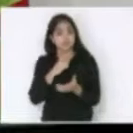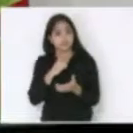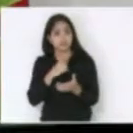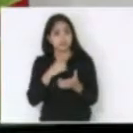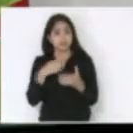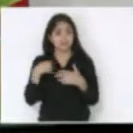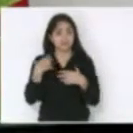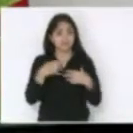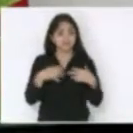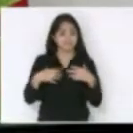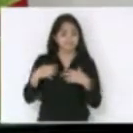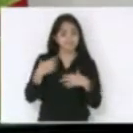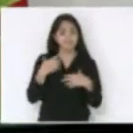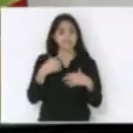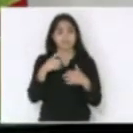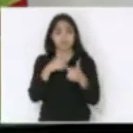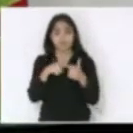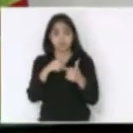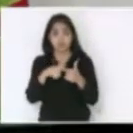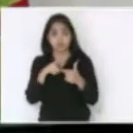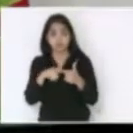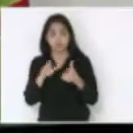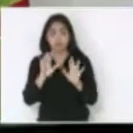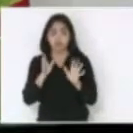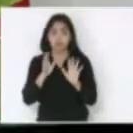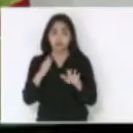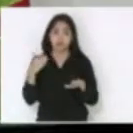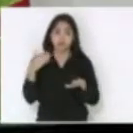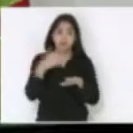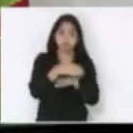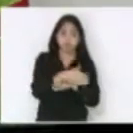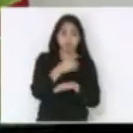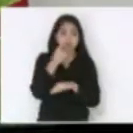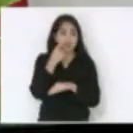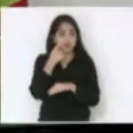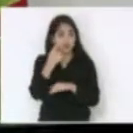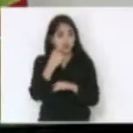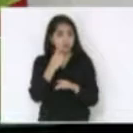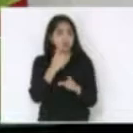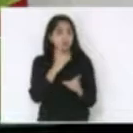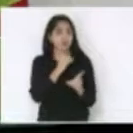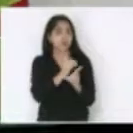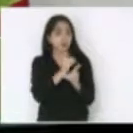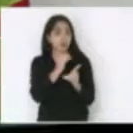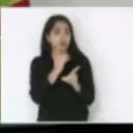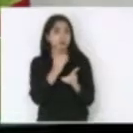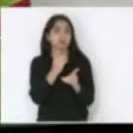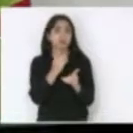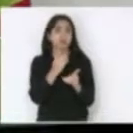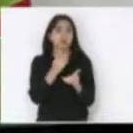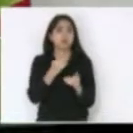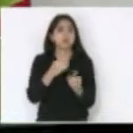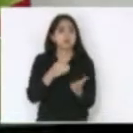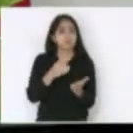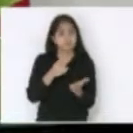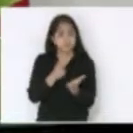insatisfação porque já temos lá e identificamos que já tem vários caminhos